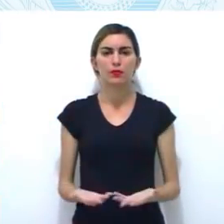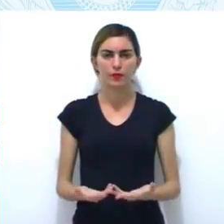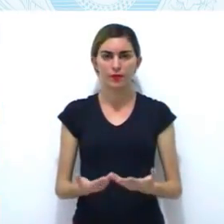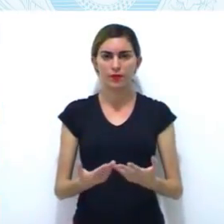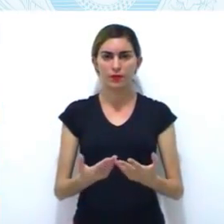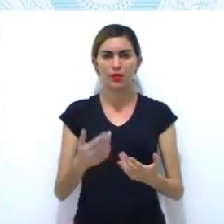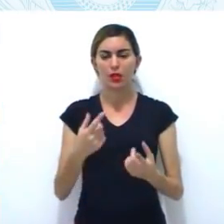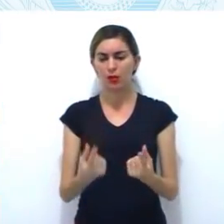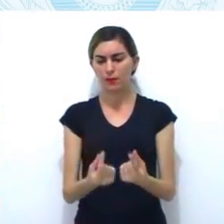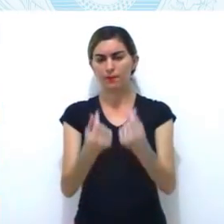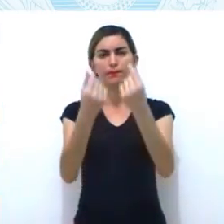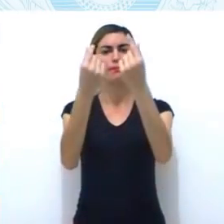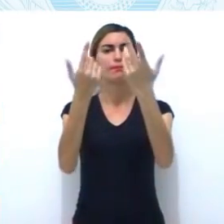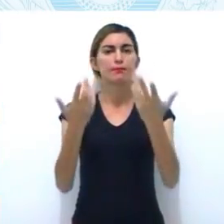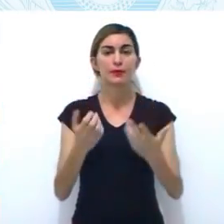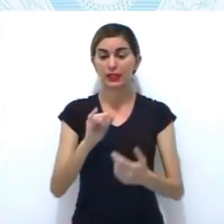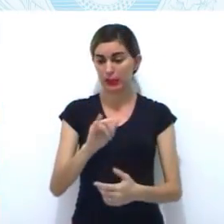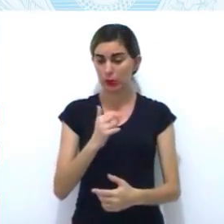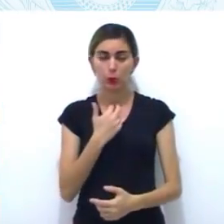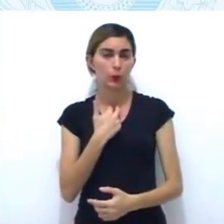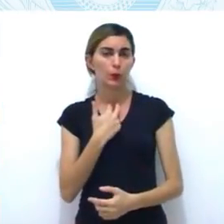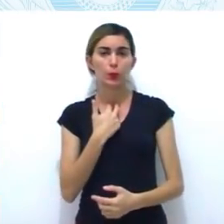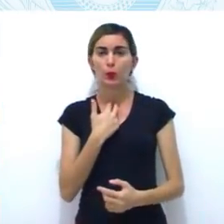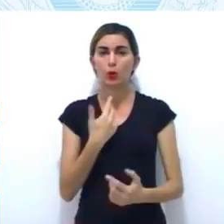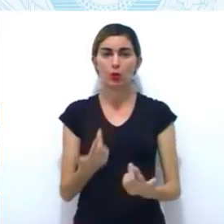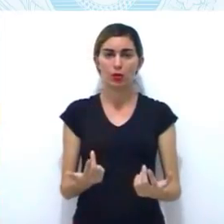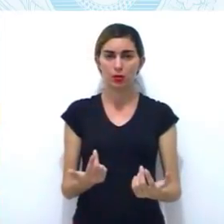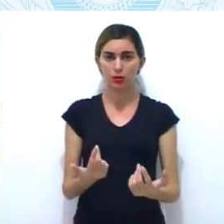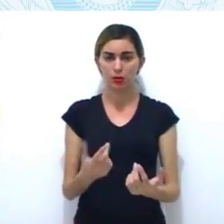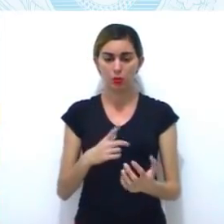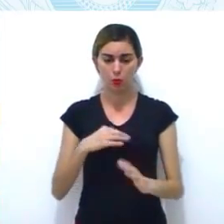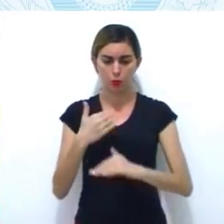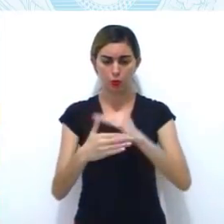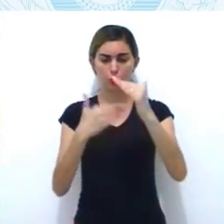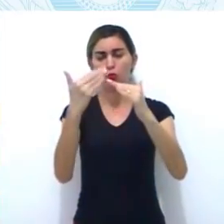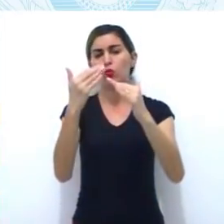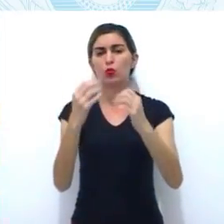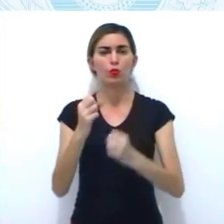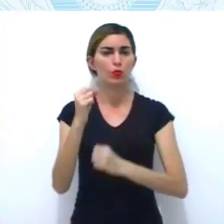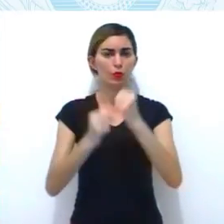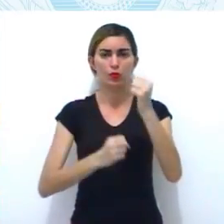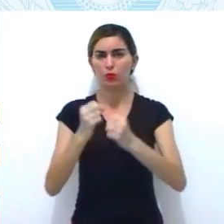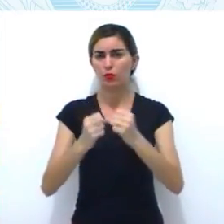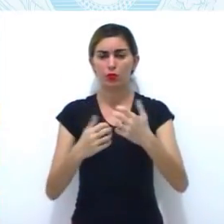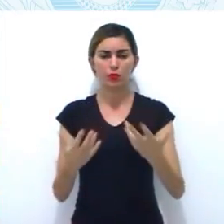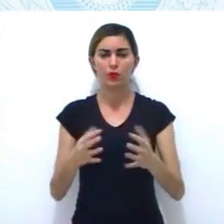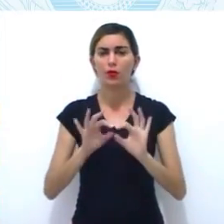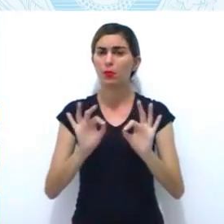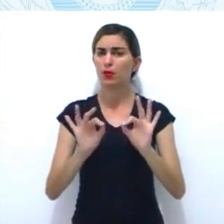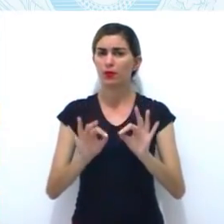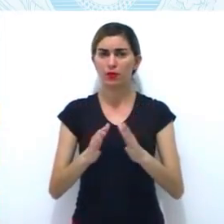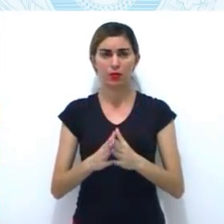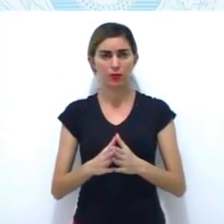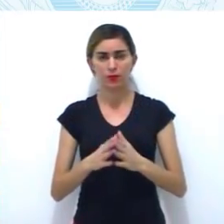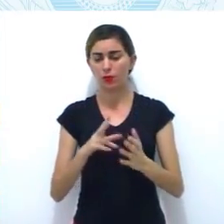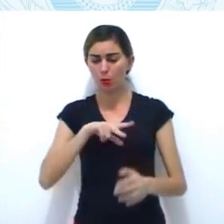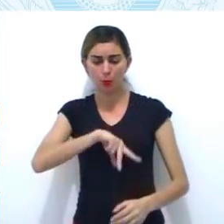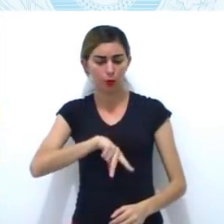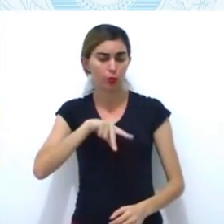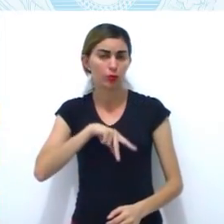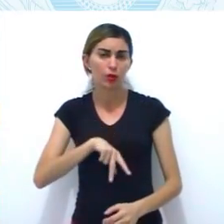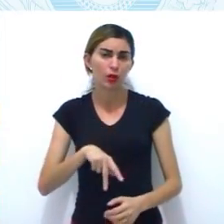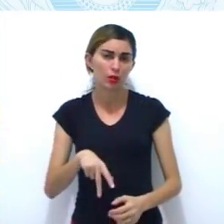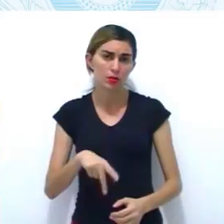econômico se nós não podemos produzir? privilégio que os